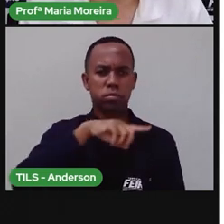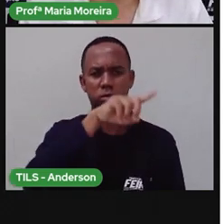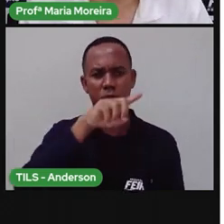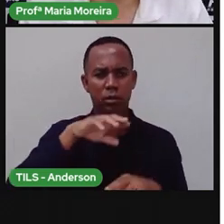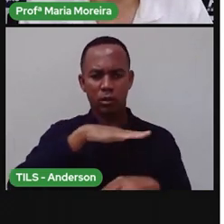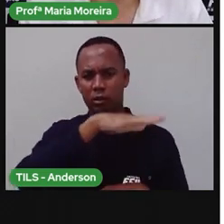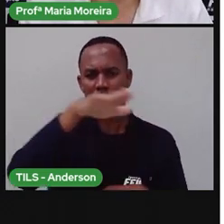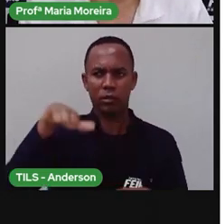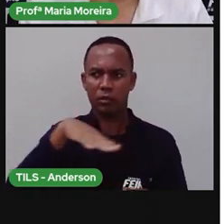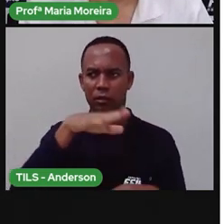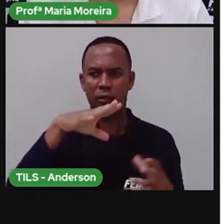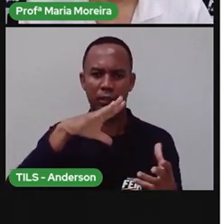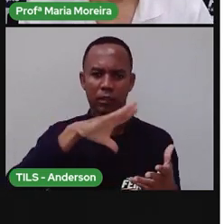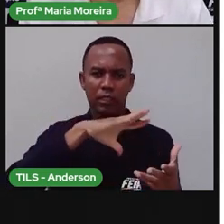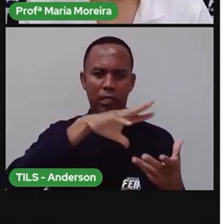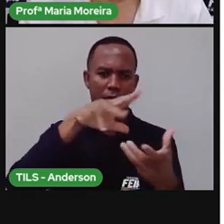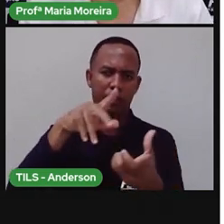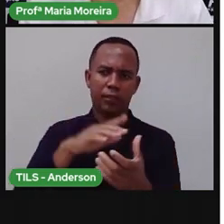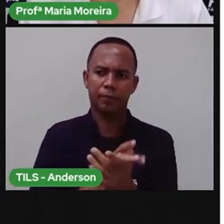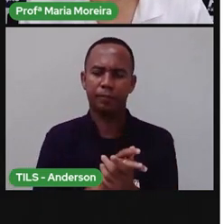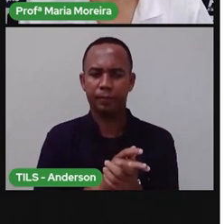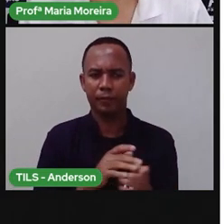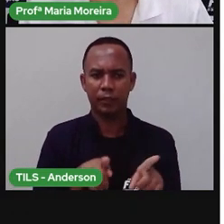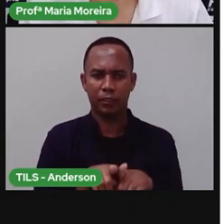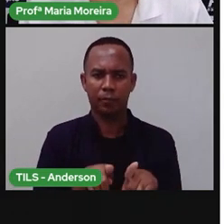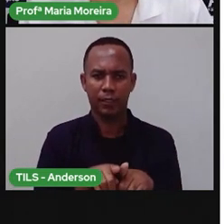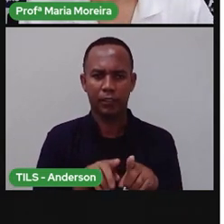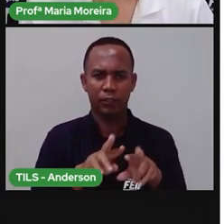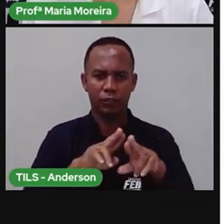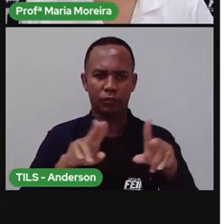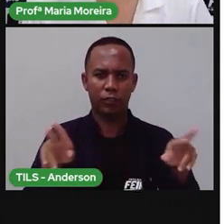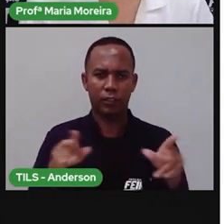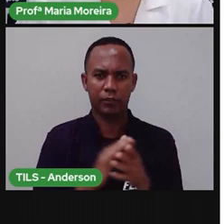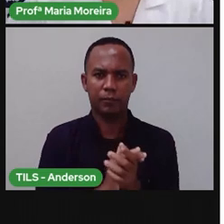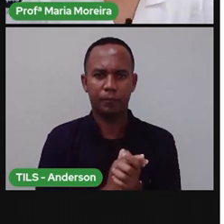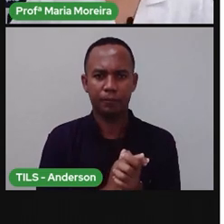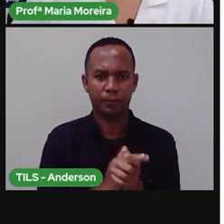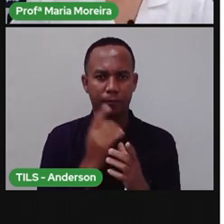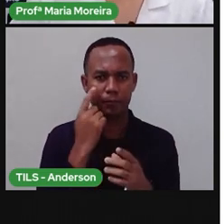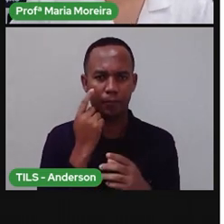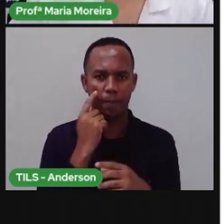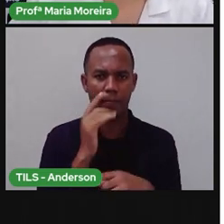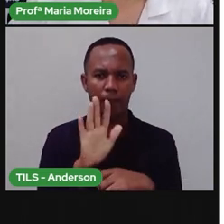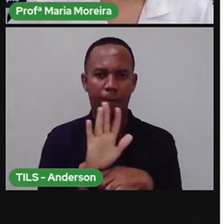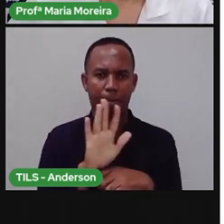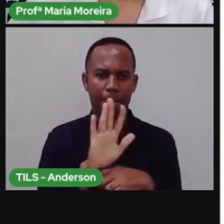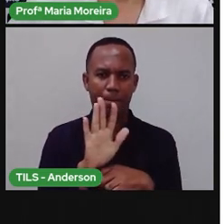Terra, né? E que os movimentos são esses? Vamos aqui pra imagem, né?